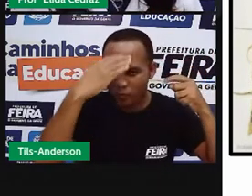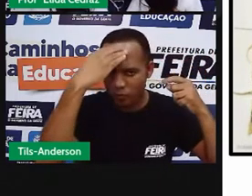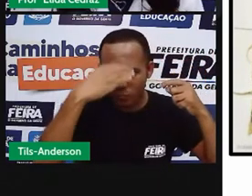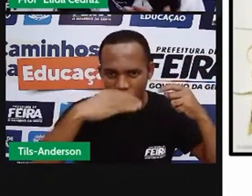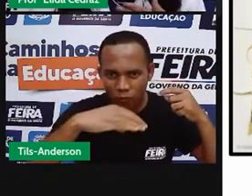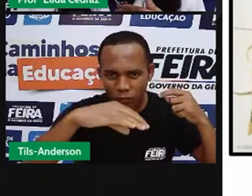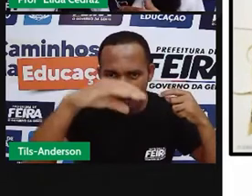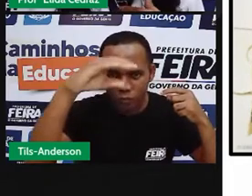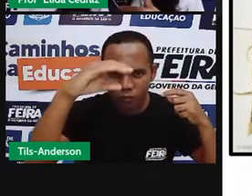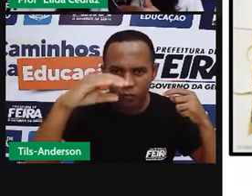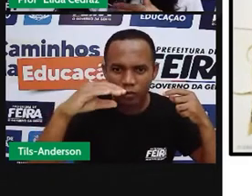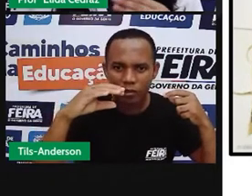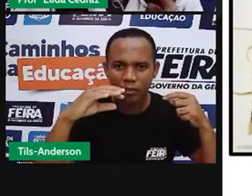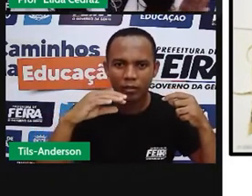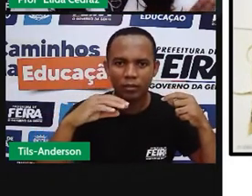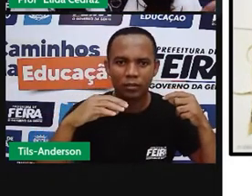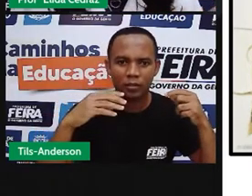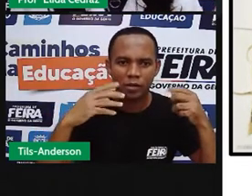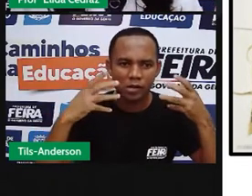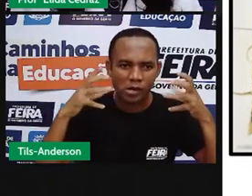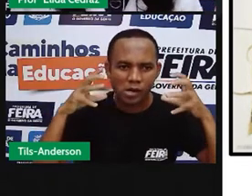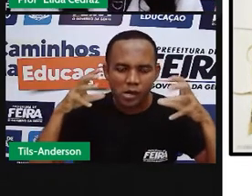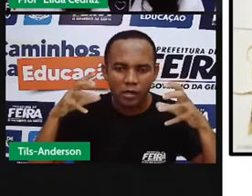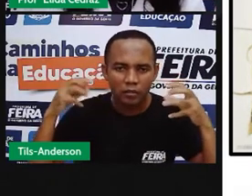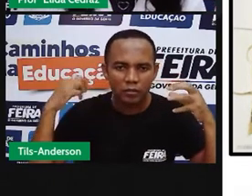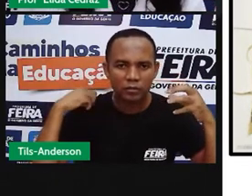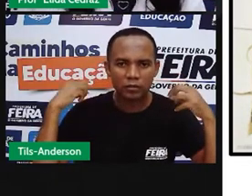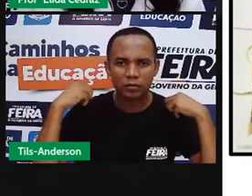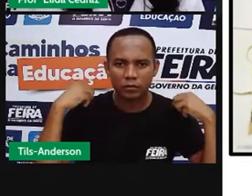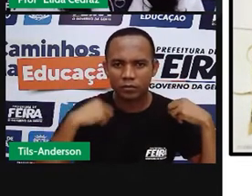um bicho que, para mim, parece um guinú.